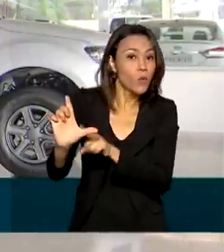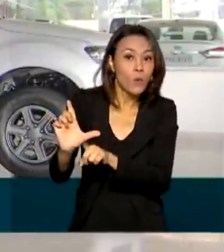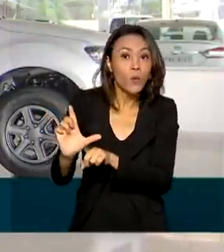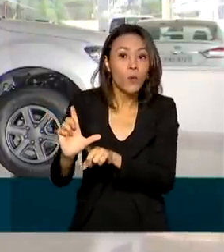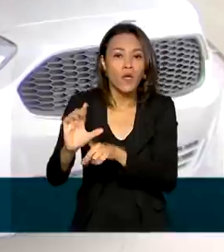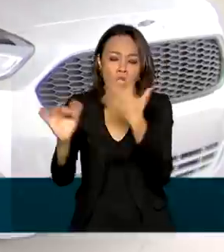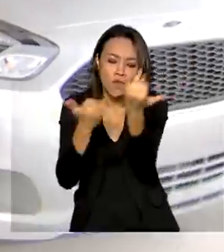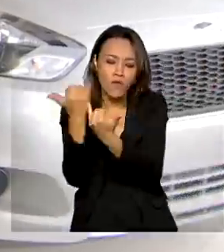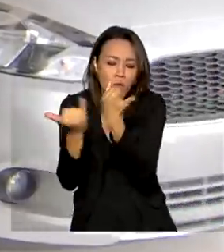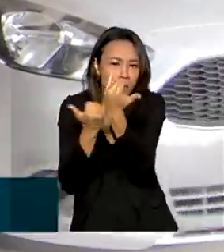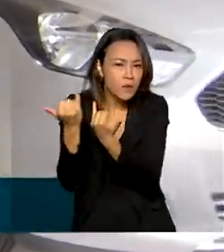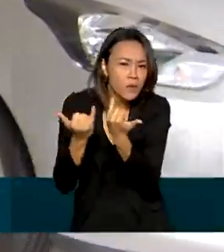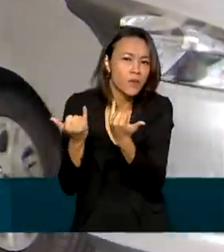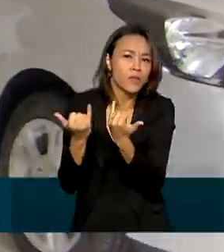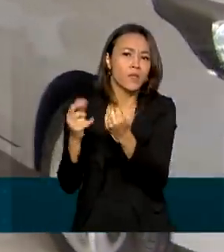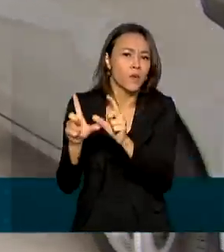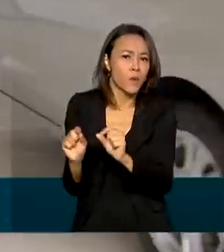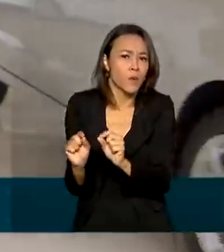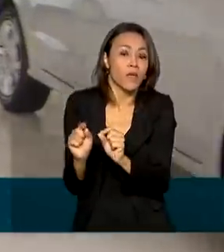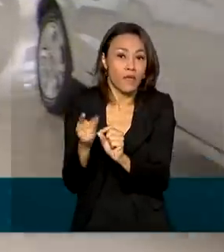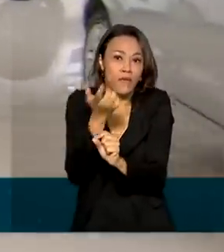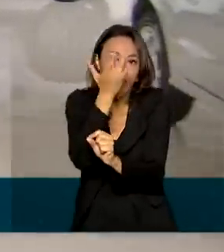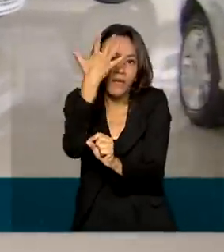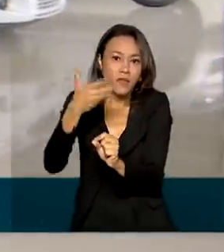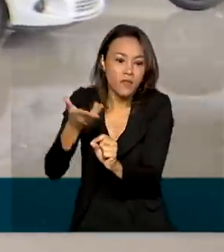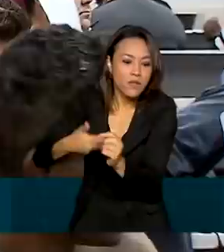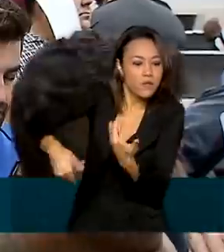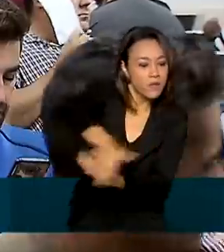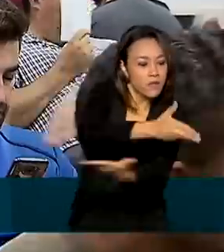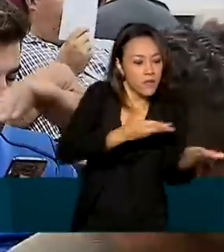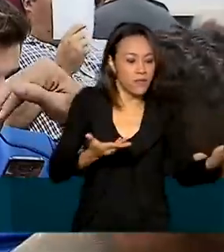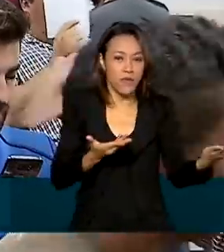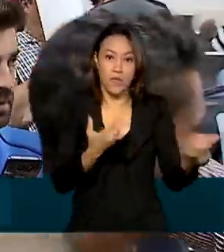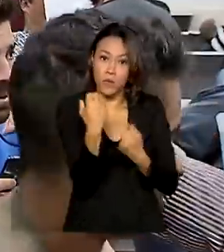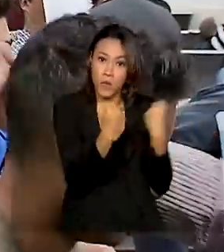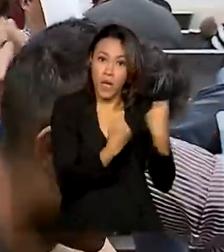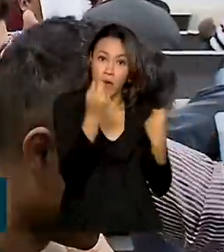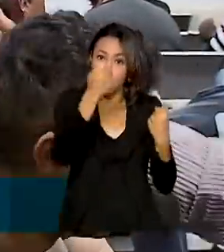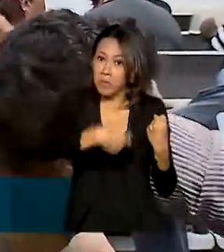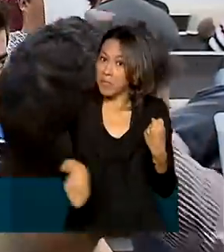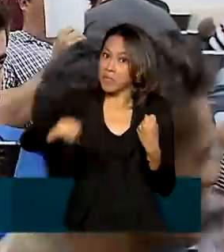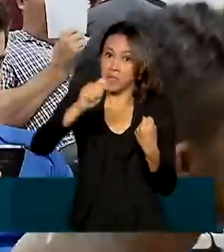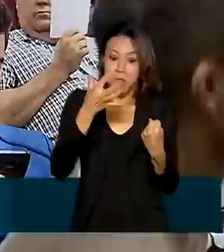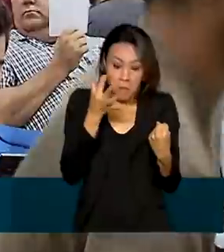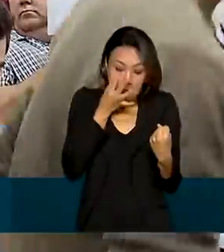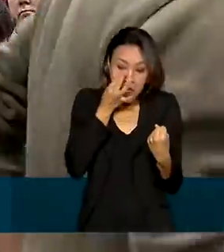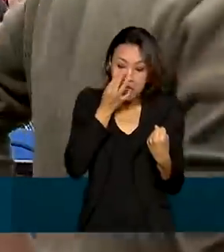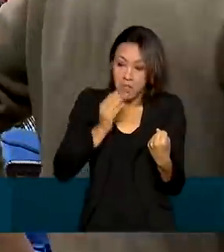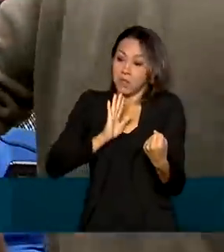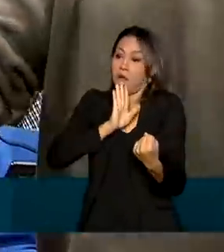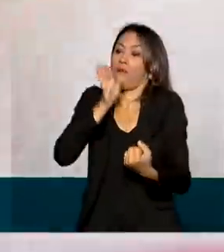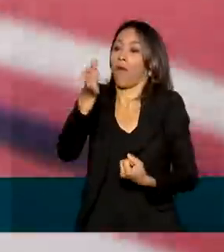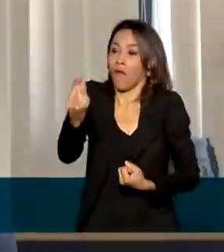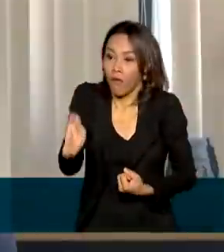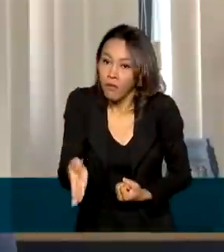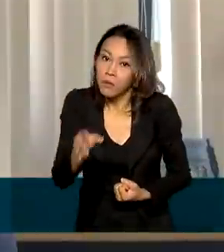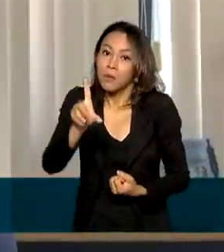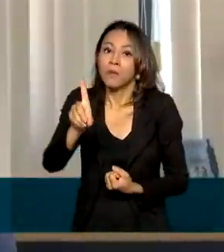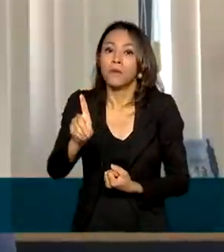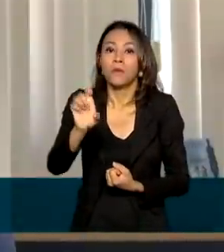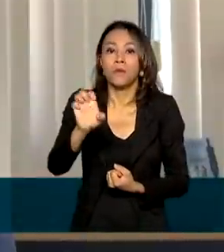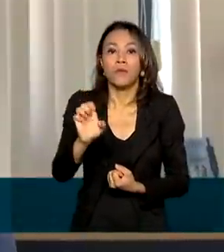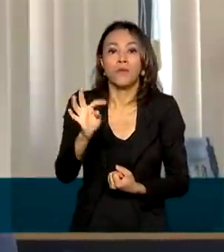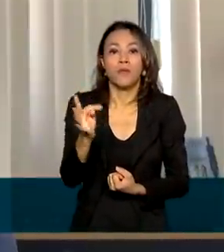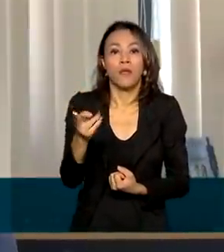dados eletrônico, o que facilita a transferência do veículo sem o consumidor precisar ir até o órgão de trânsito. O